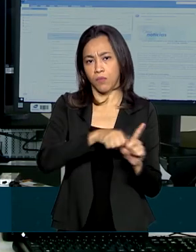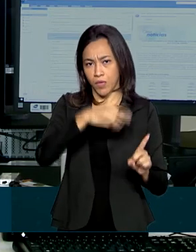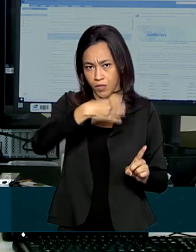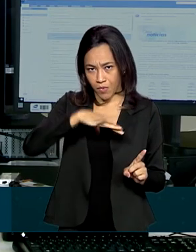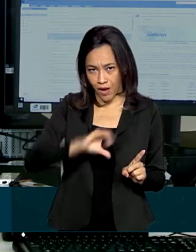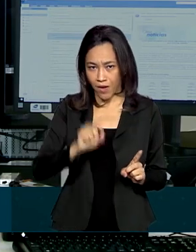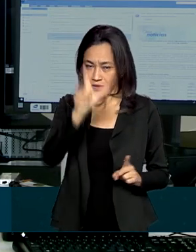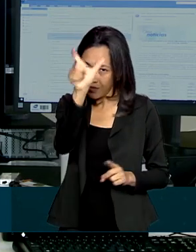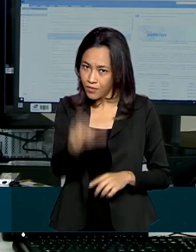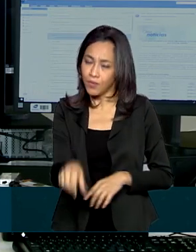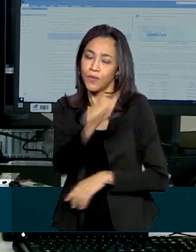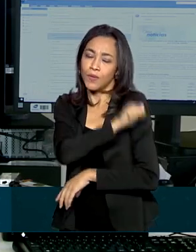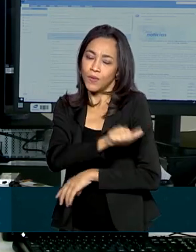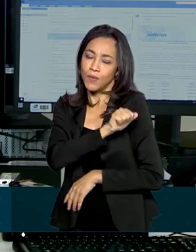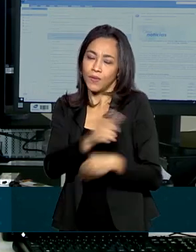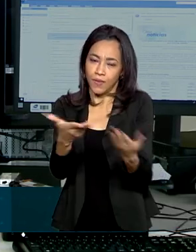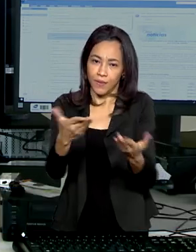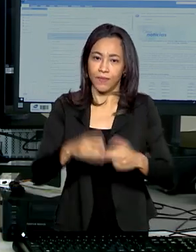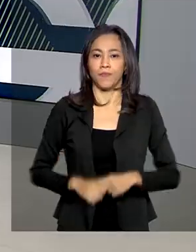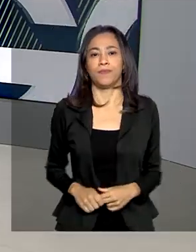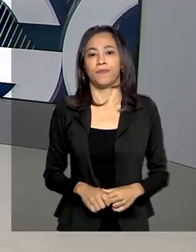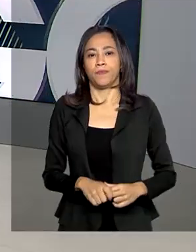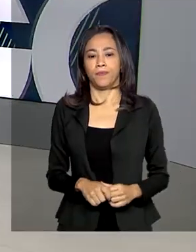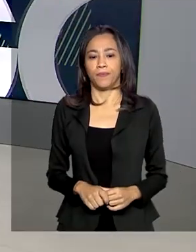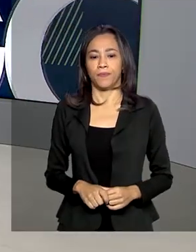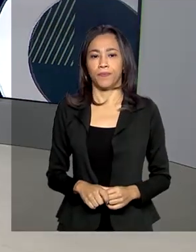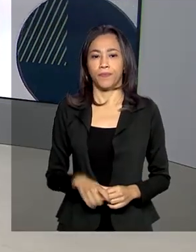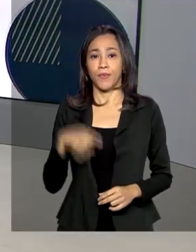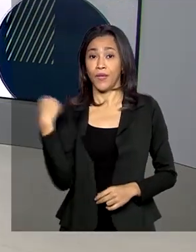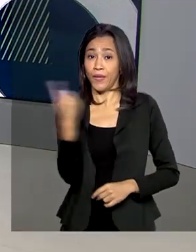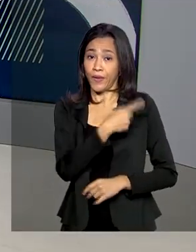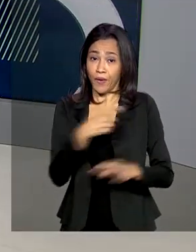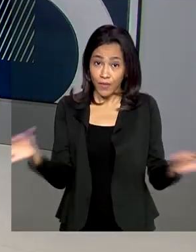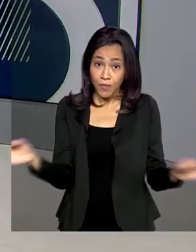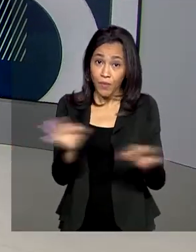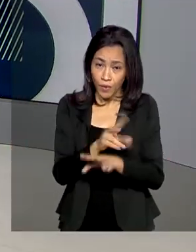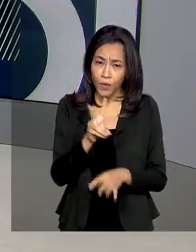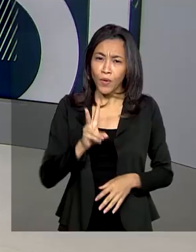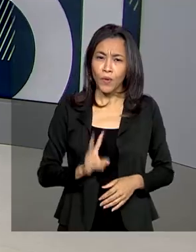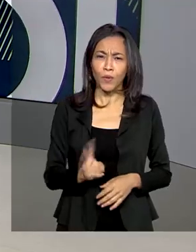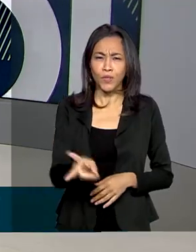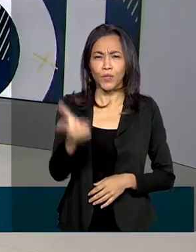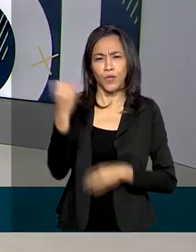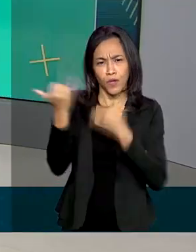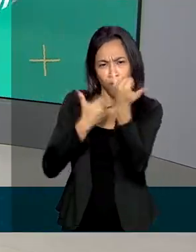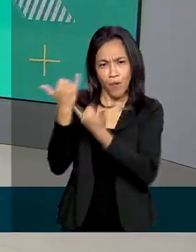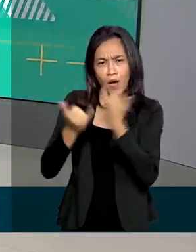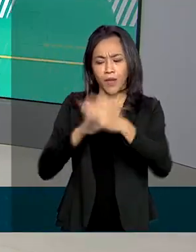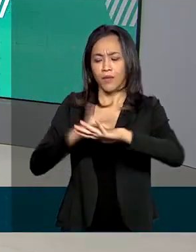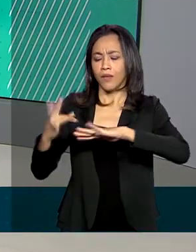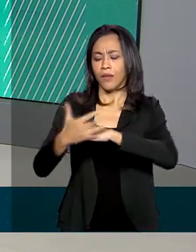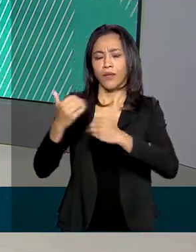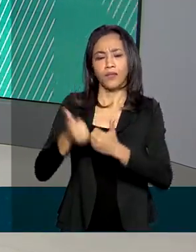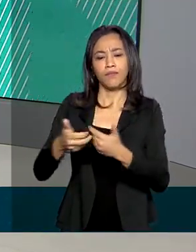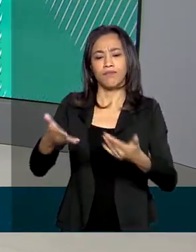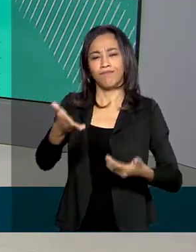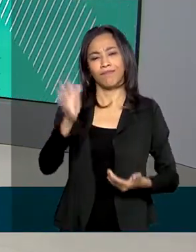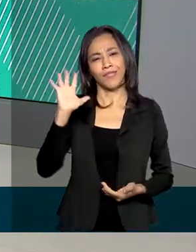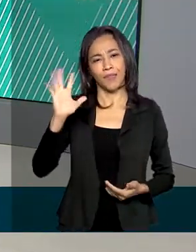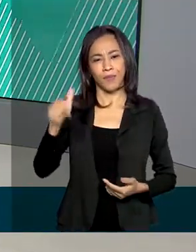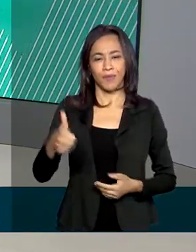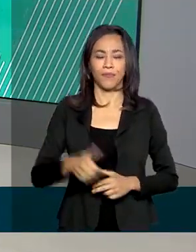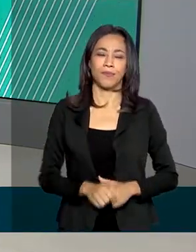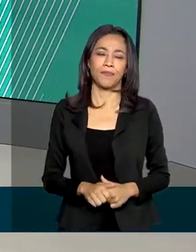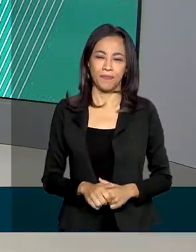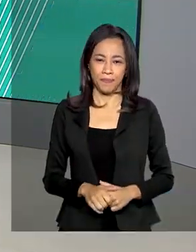Janeiro. Cláudia Boiunga para o governo agora. A gente fica por aqui, continue bem informado pelas nossas redes sociais. Até a